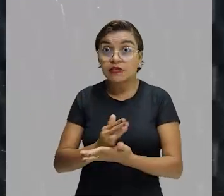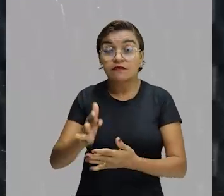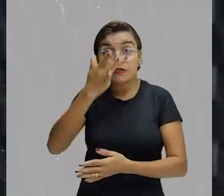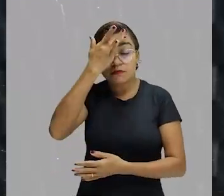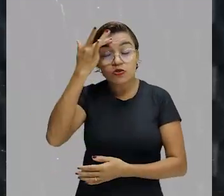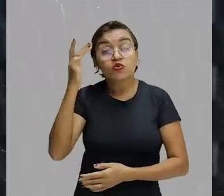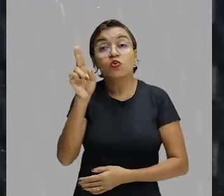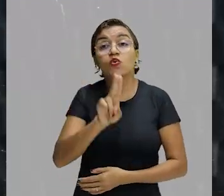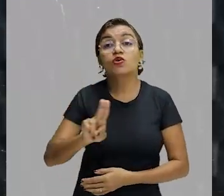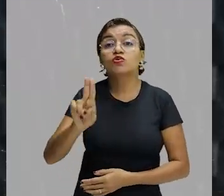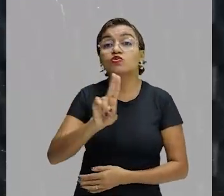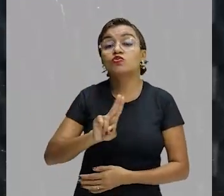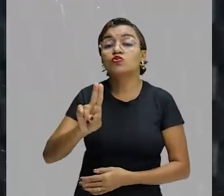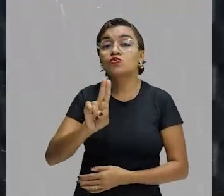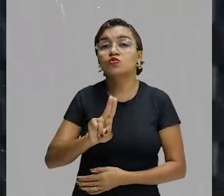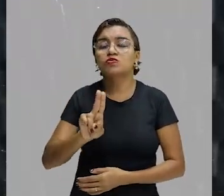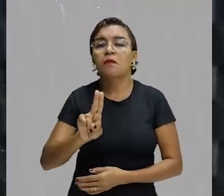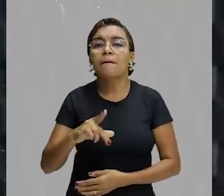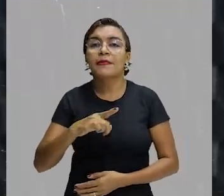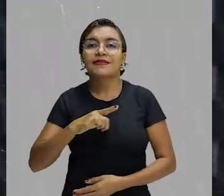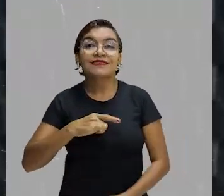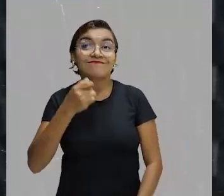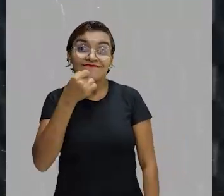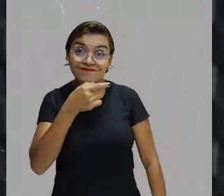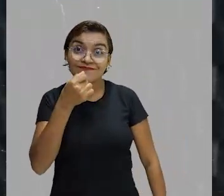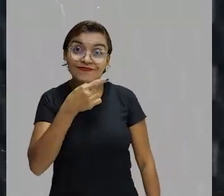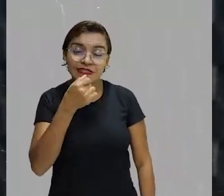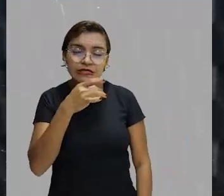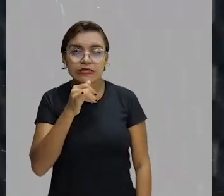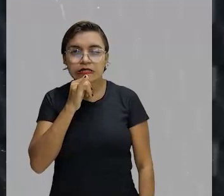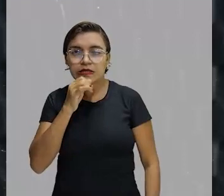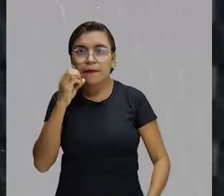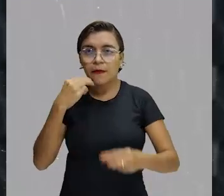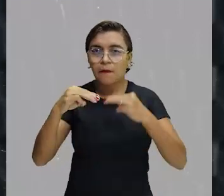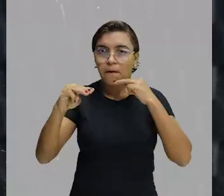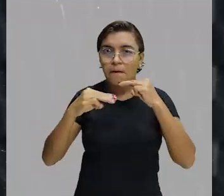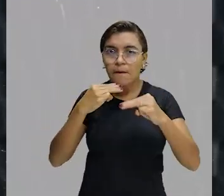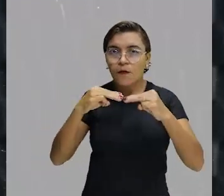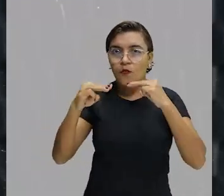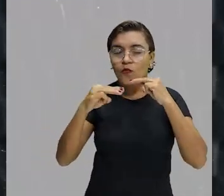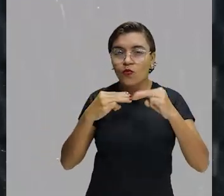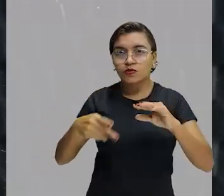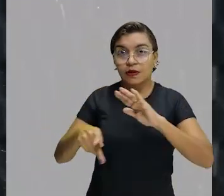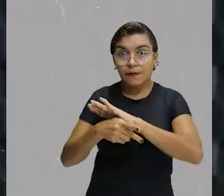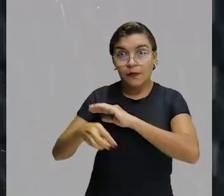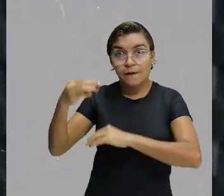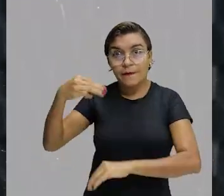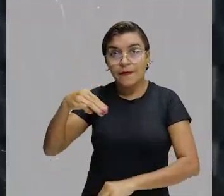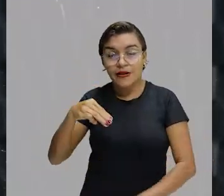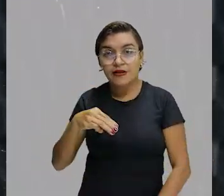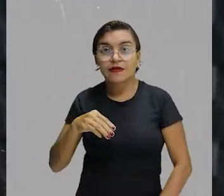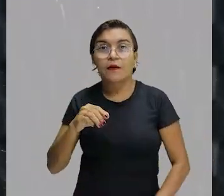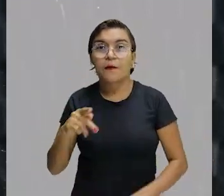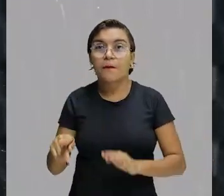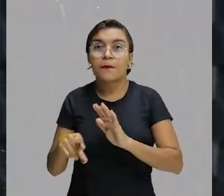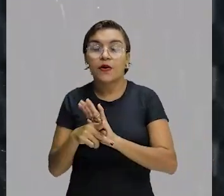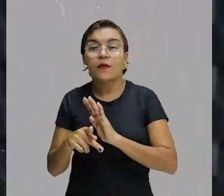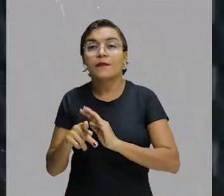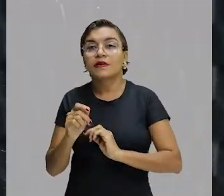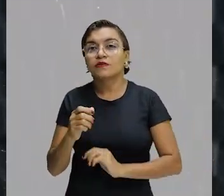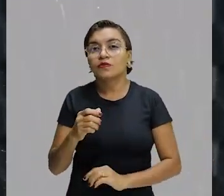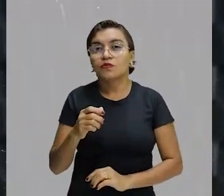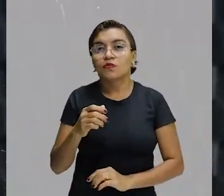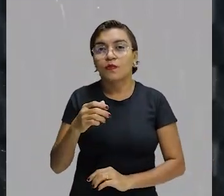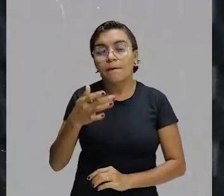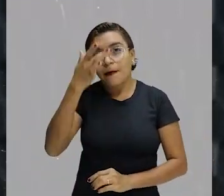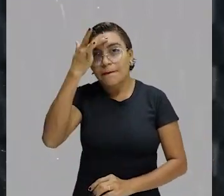para criar o humor de forma proposital. Tem uma música maranhense que é do Gaguinho, que com certeza vocês conhecem. É uma machinha de carnaval